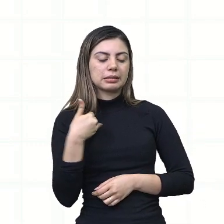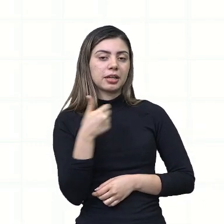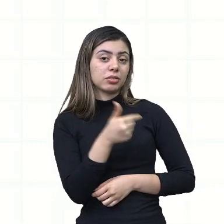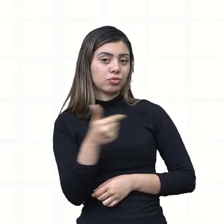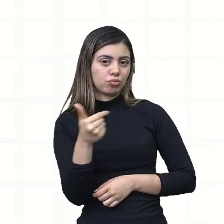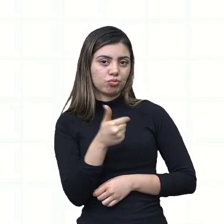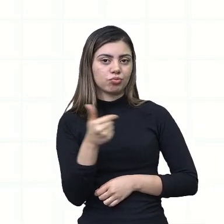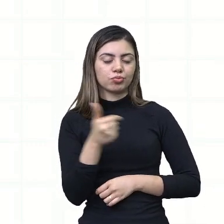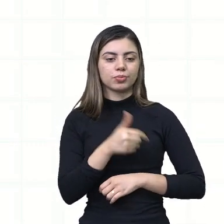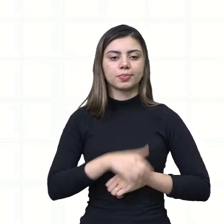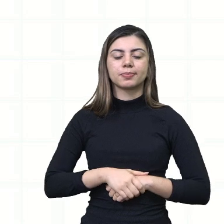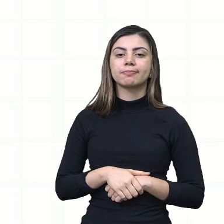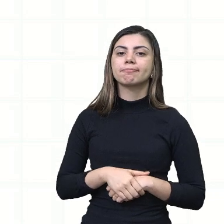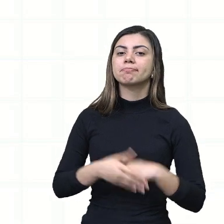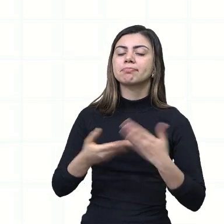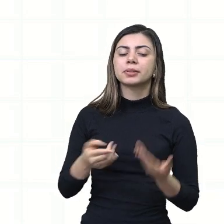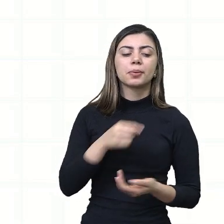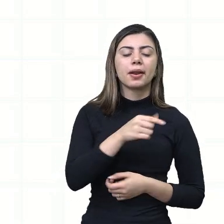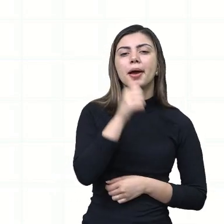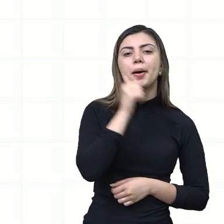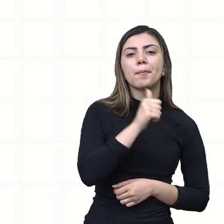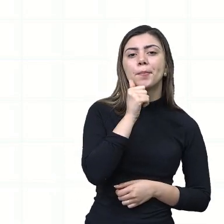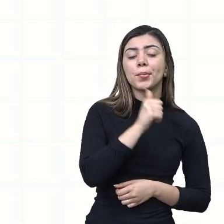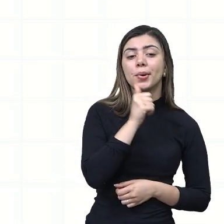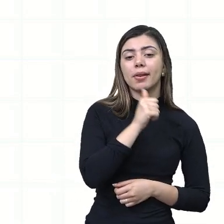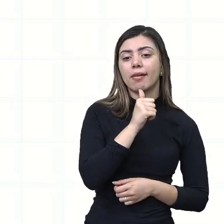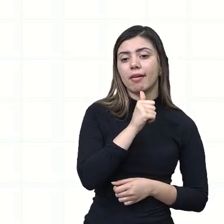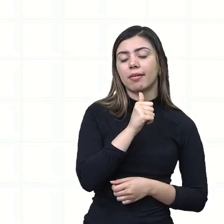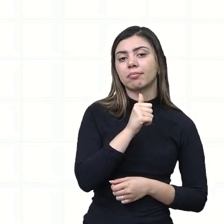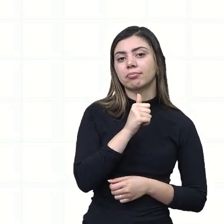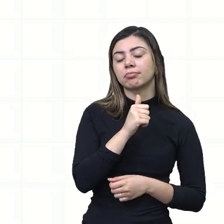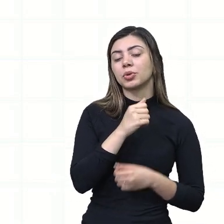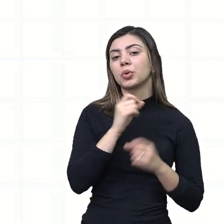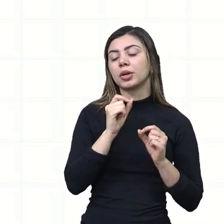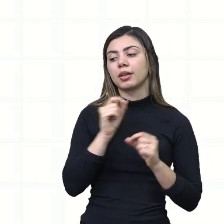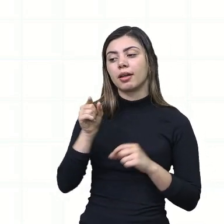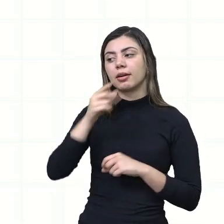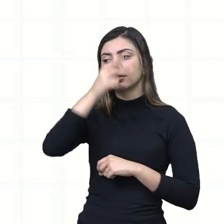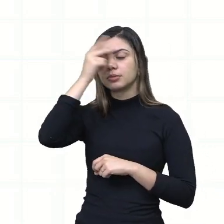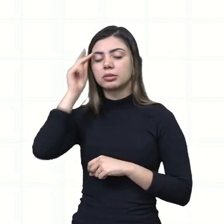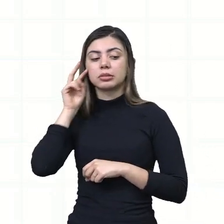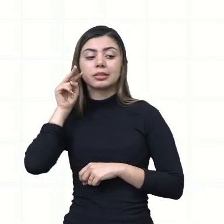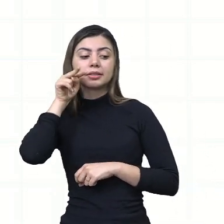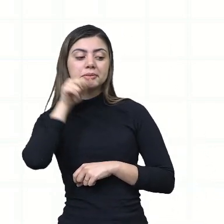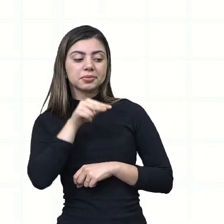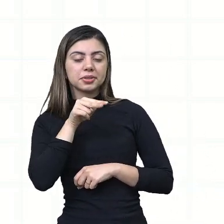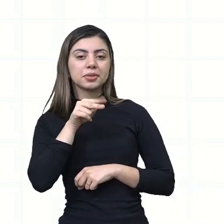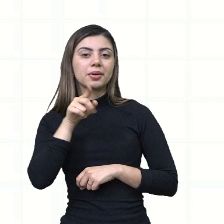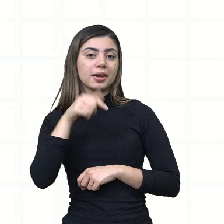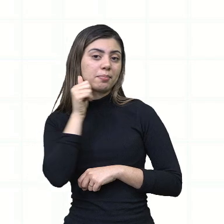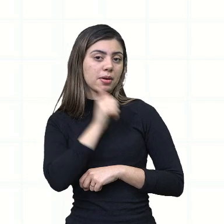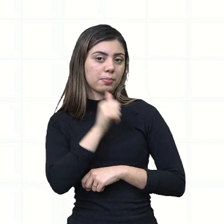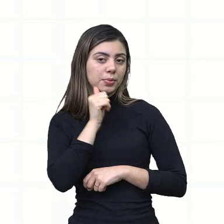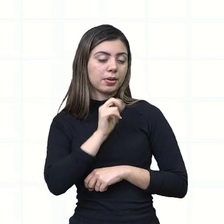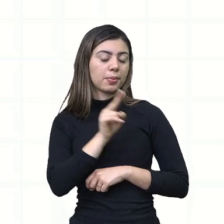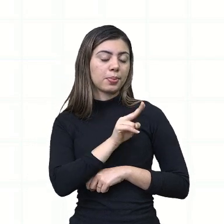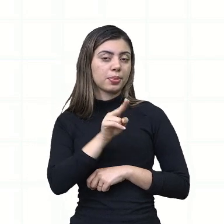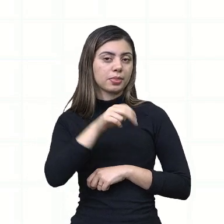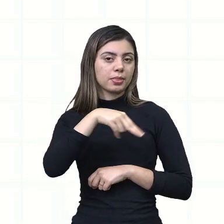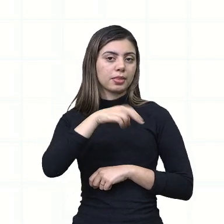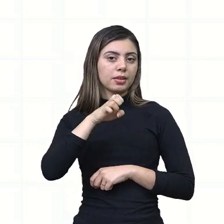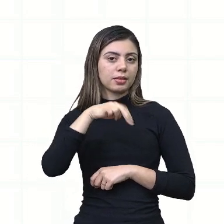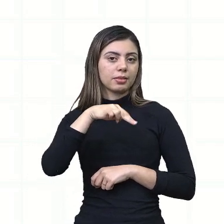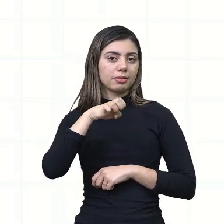idade. E essa mulher, em depoimento de pessoas, é uma garota conhecida por